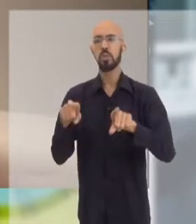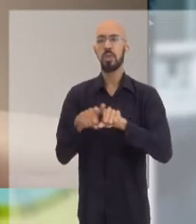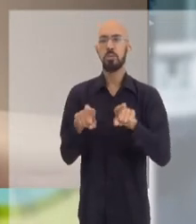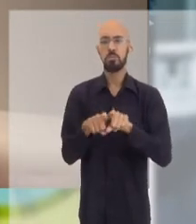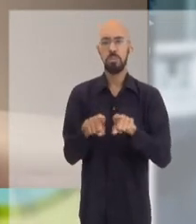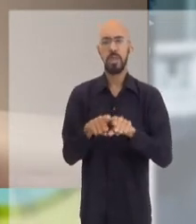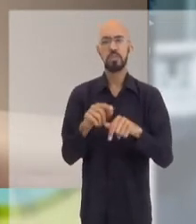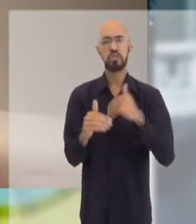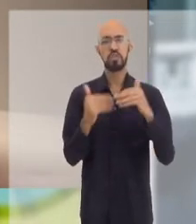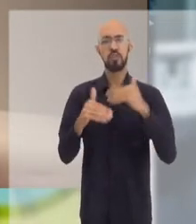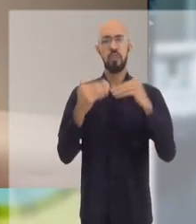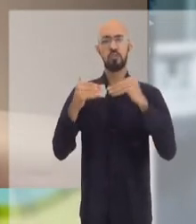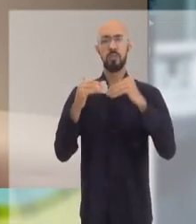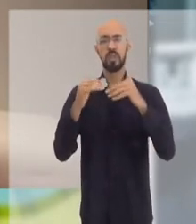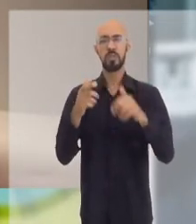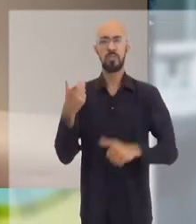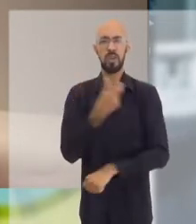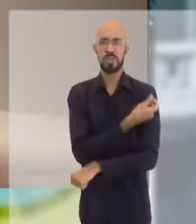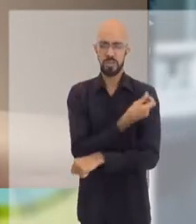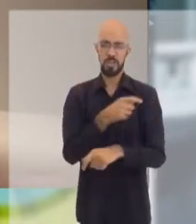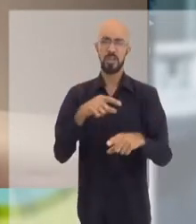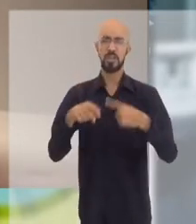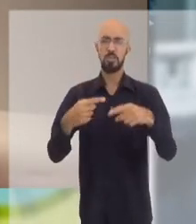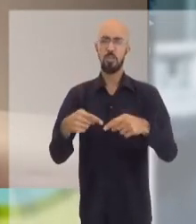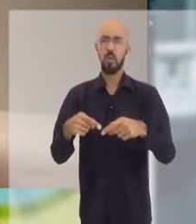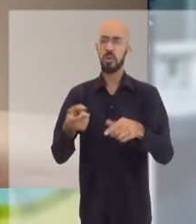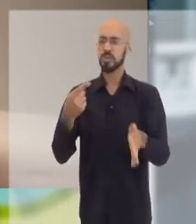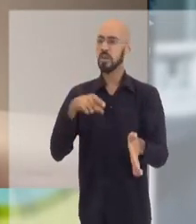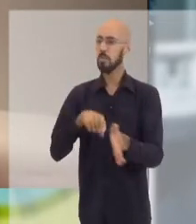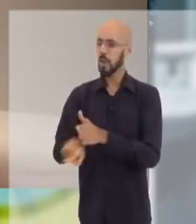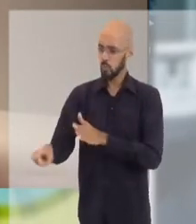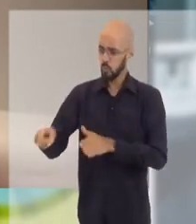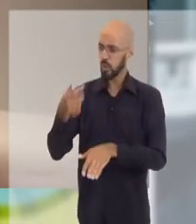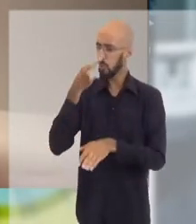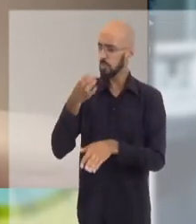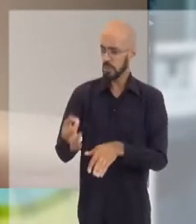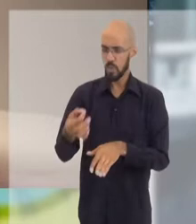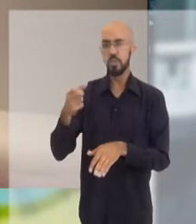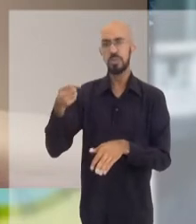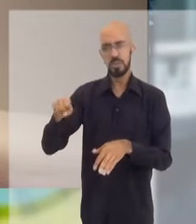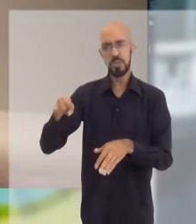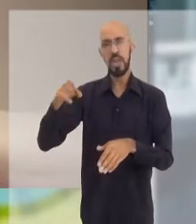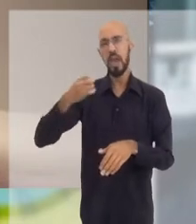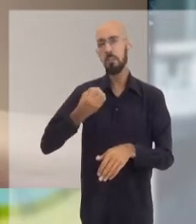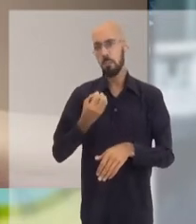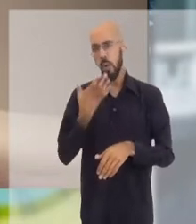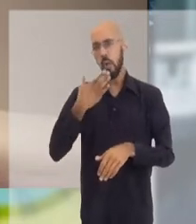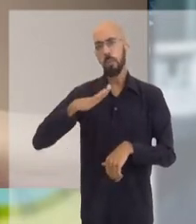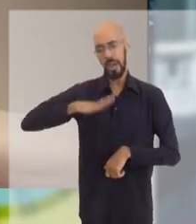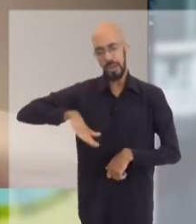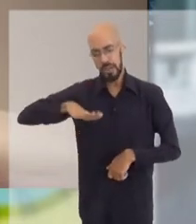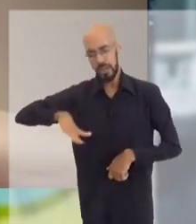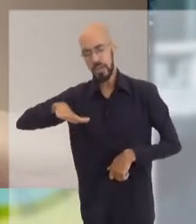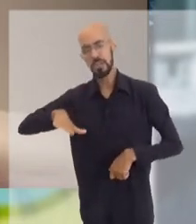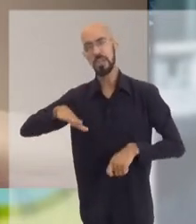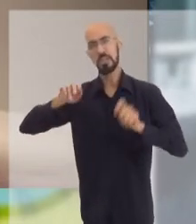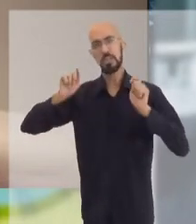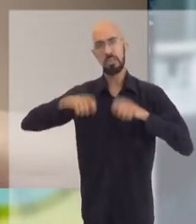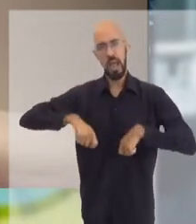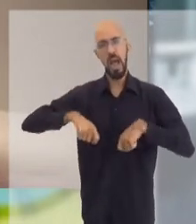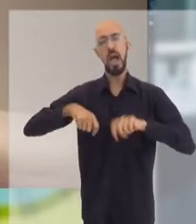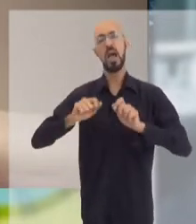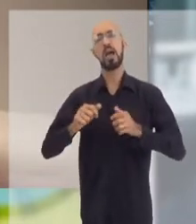de desenvolvimento da vacina e, finalmente, se o senhor acha que ela é adequada para crianças, para ela ser